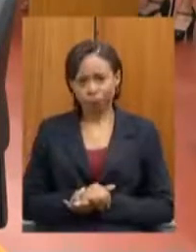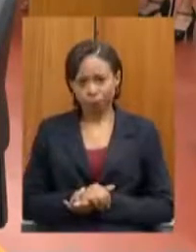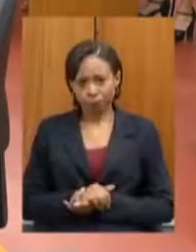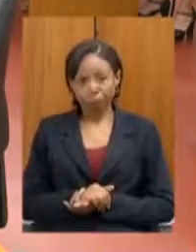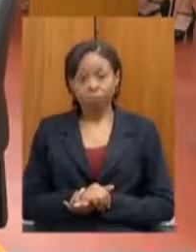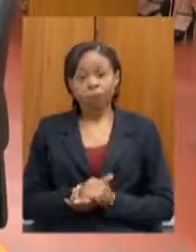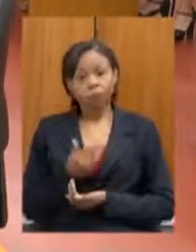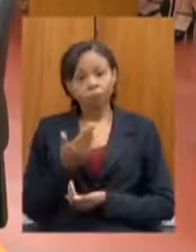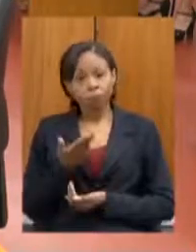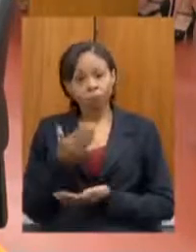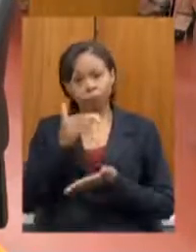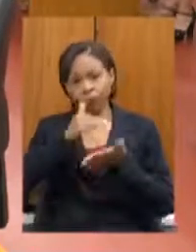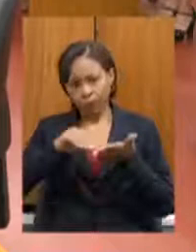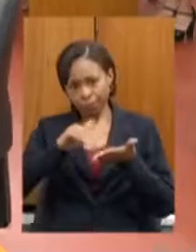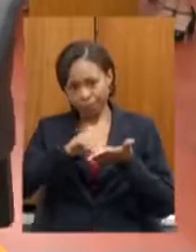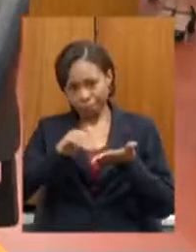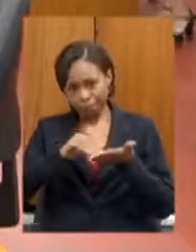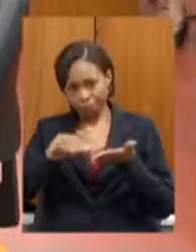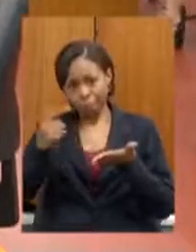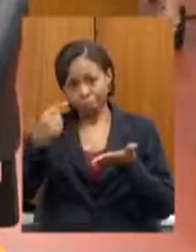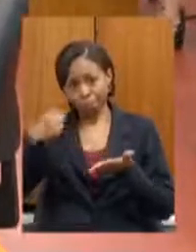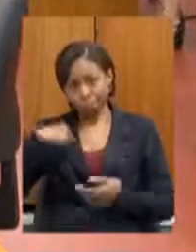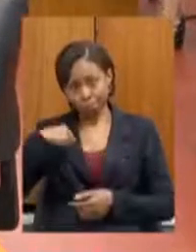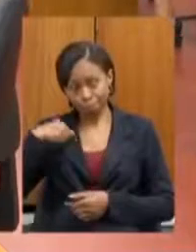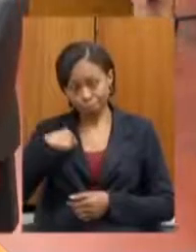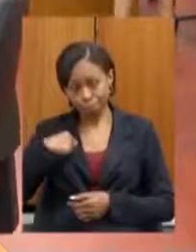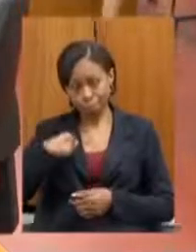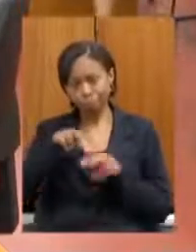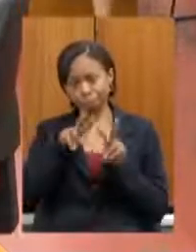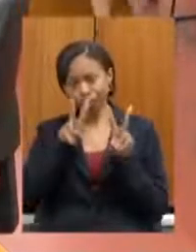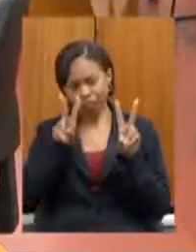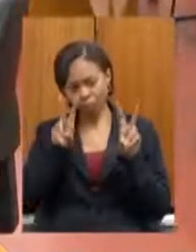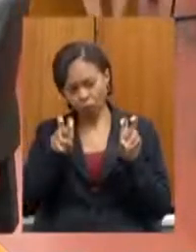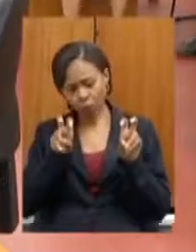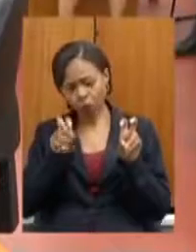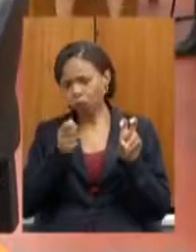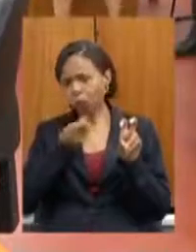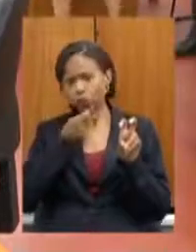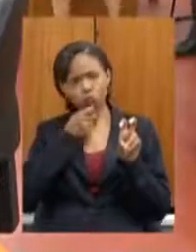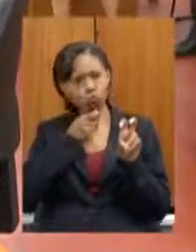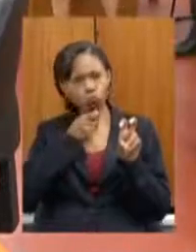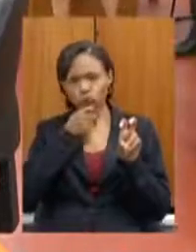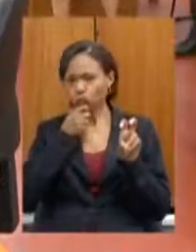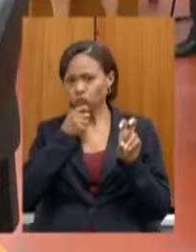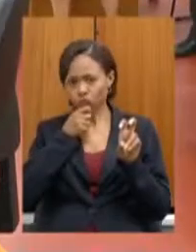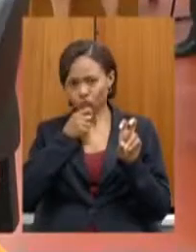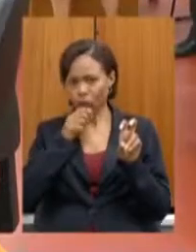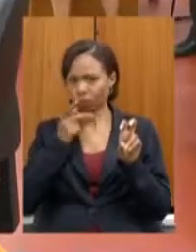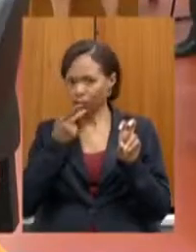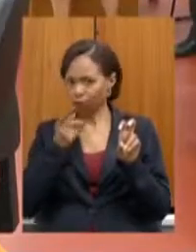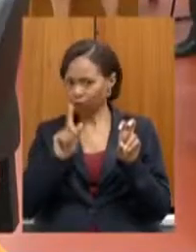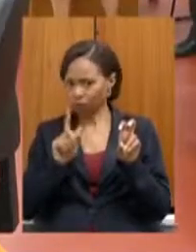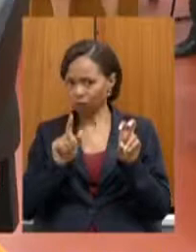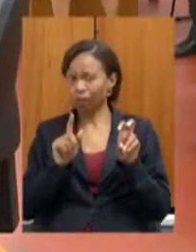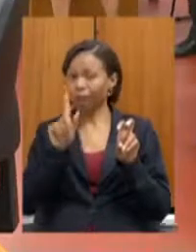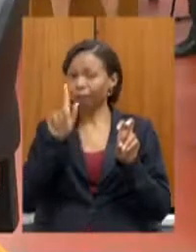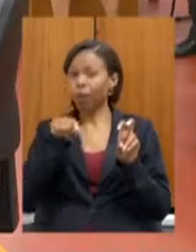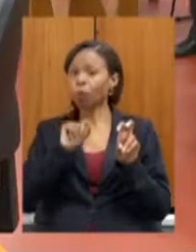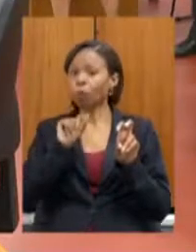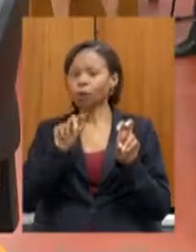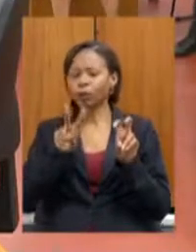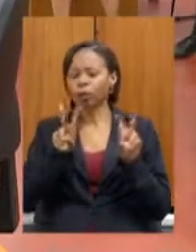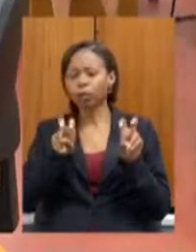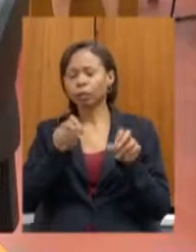um tema certamente não foi tratado aqui hoje que é o esporte nós estamos aqui com a